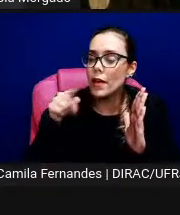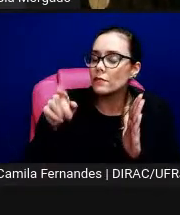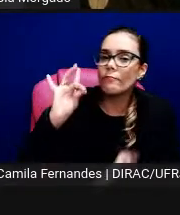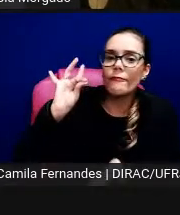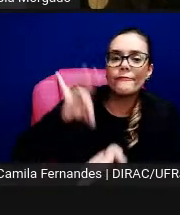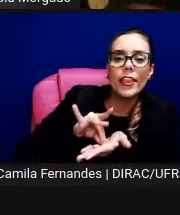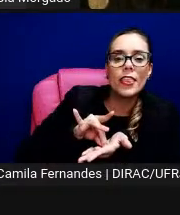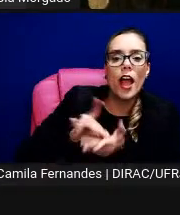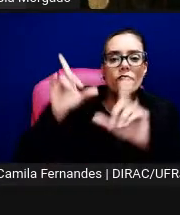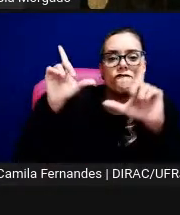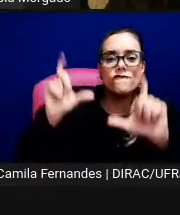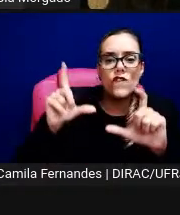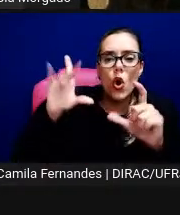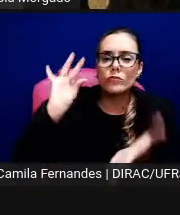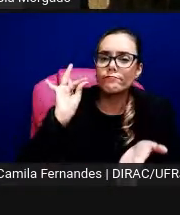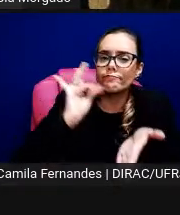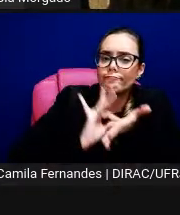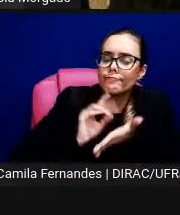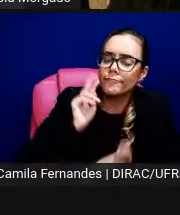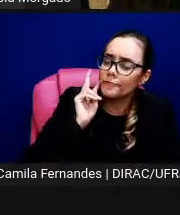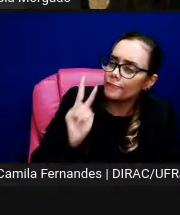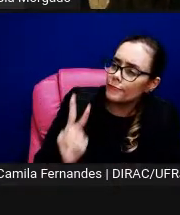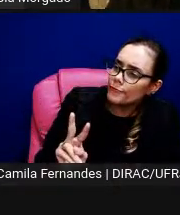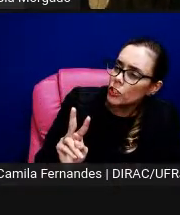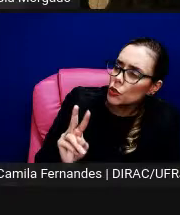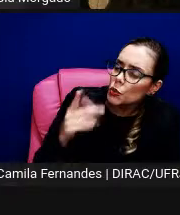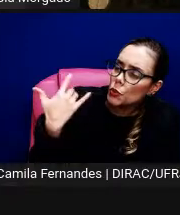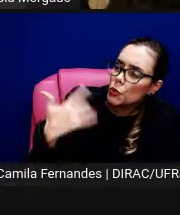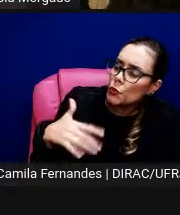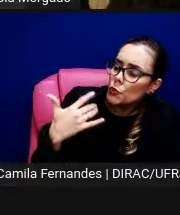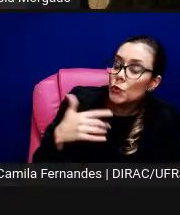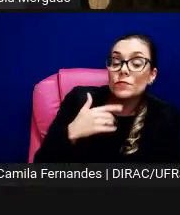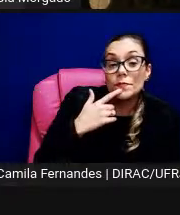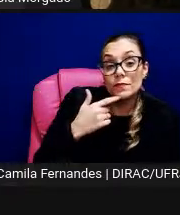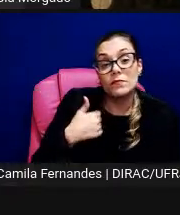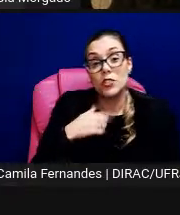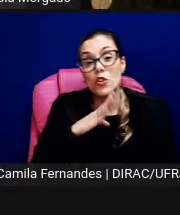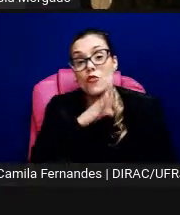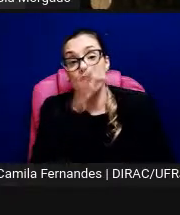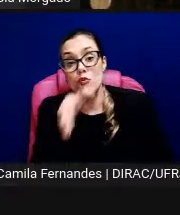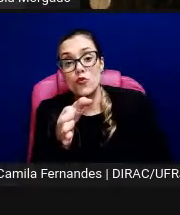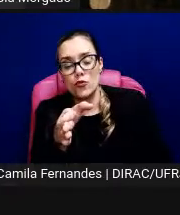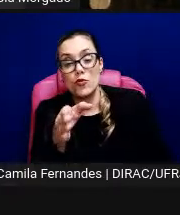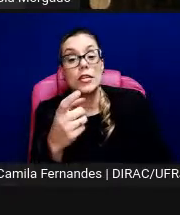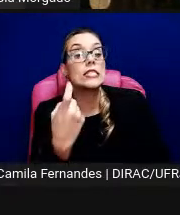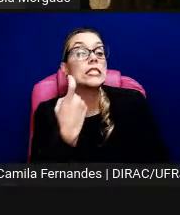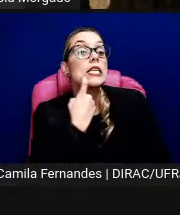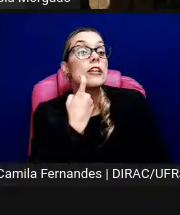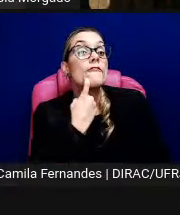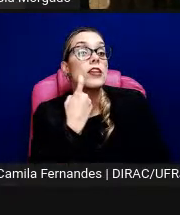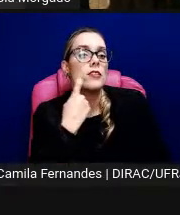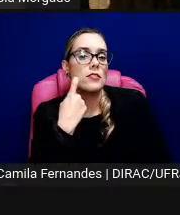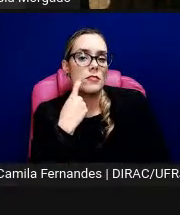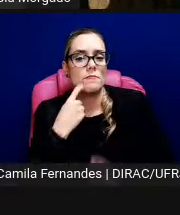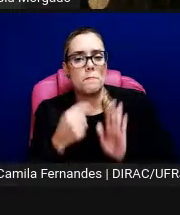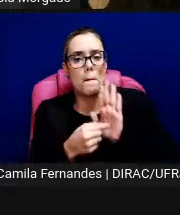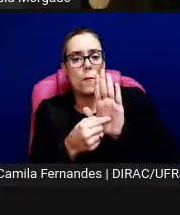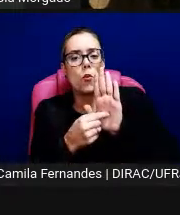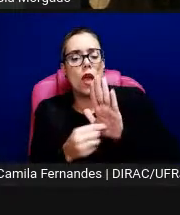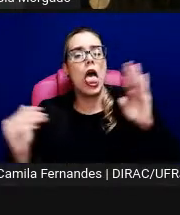cor e ela foi colocada lá na central do Brasil. Eu fui numa sexta-feira a exposição acabava no domingo